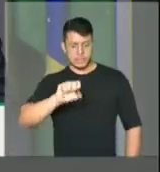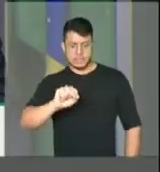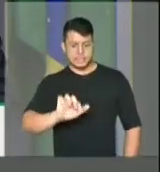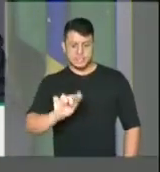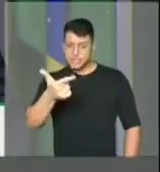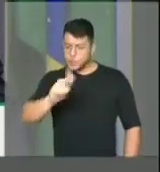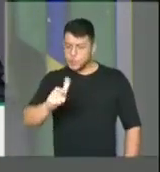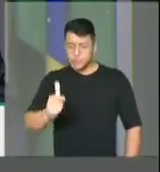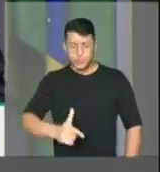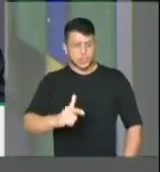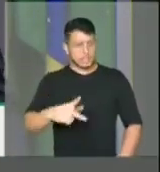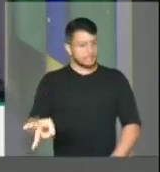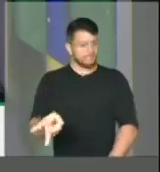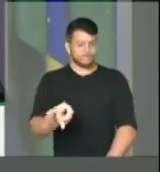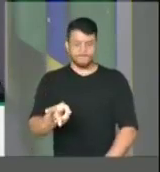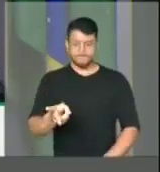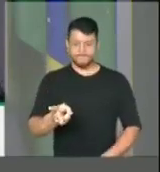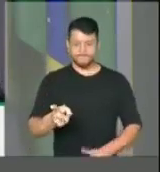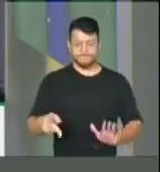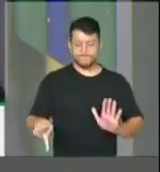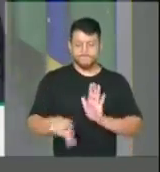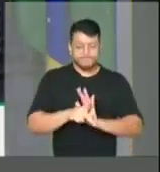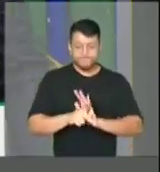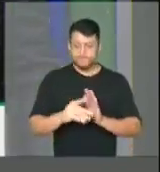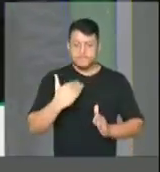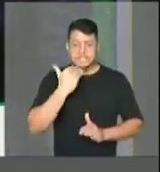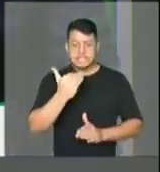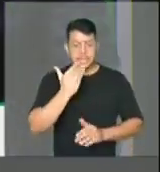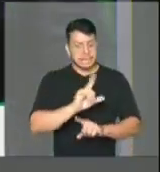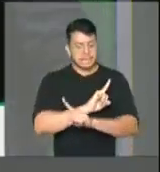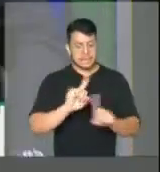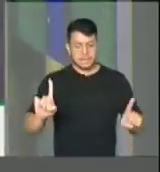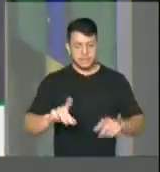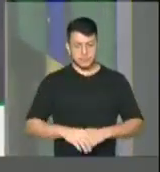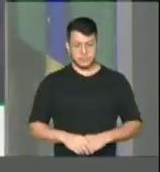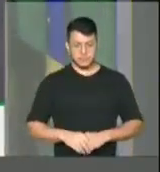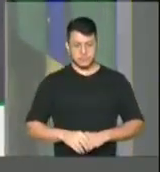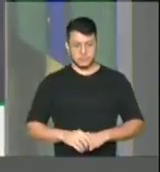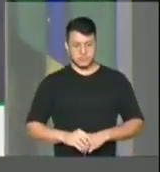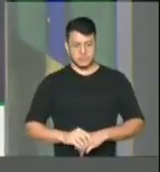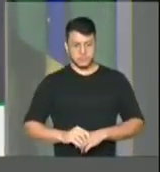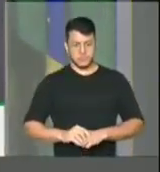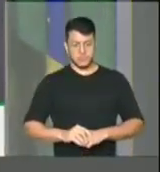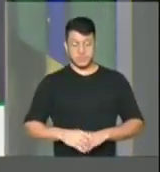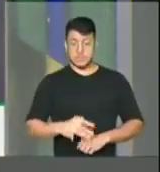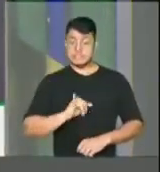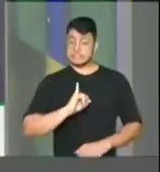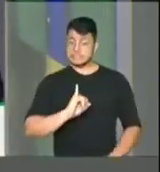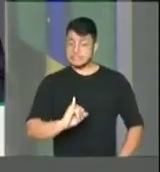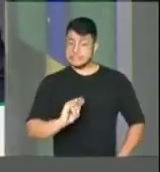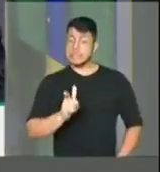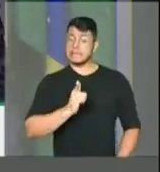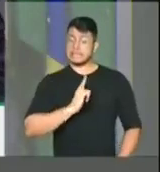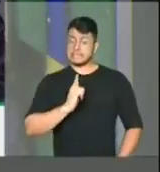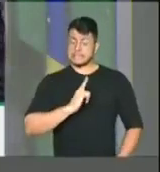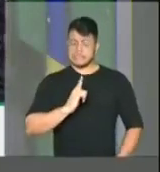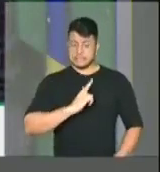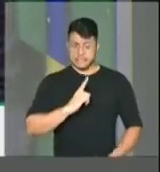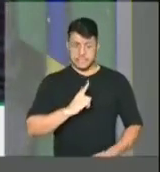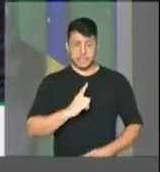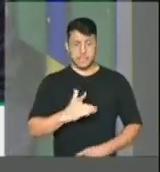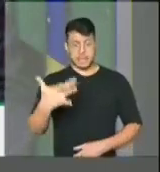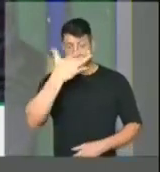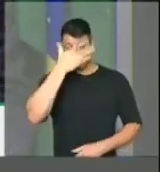Paraisópolis é terra de pessoas de bem. E se tem gente de bem em Paraisópolis,